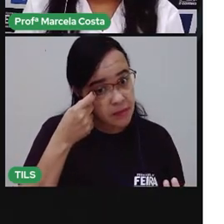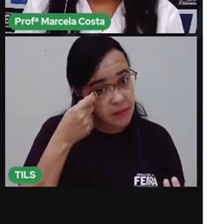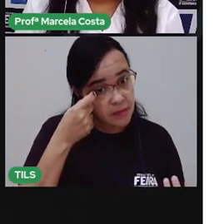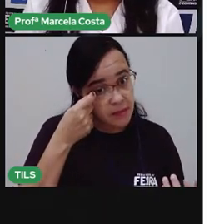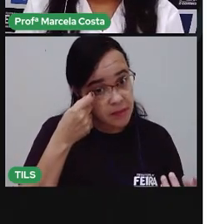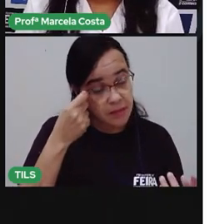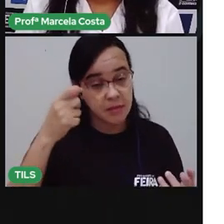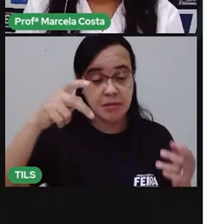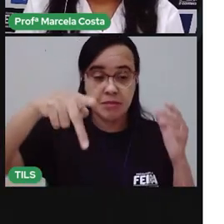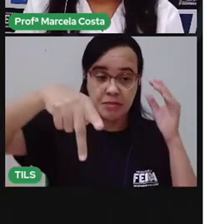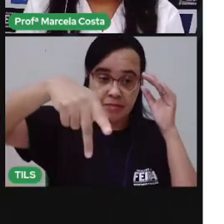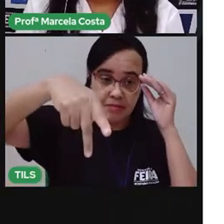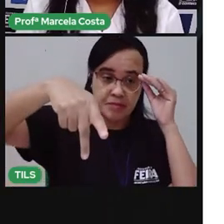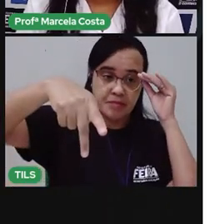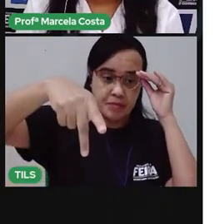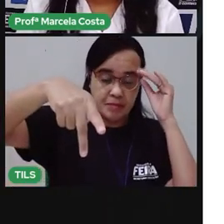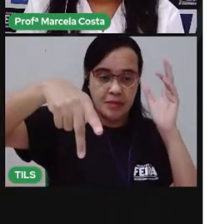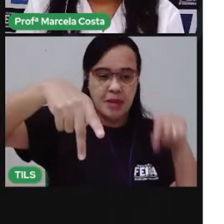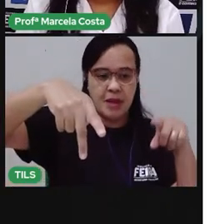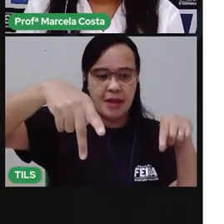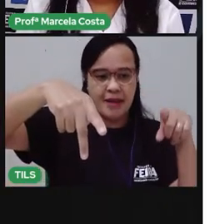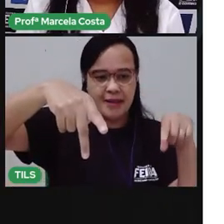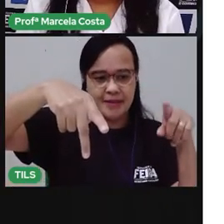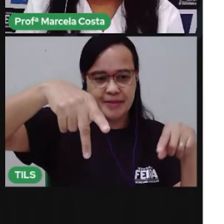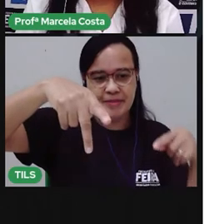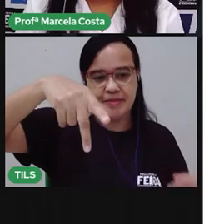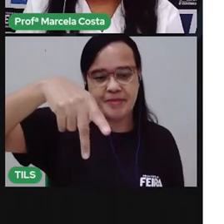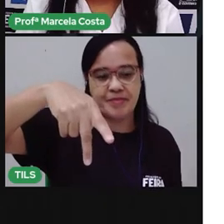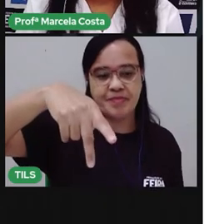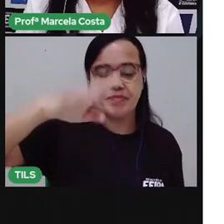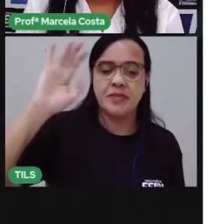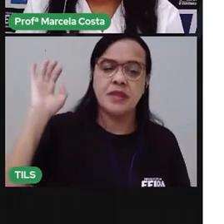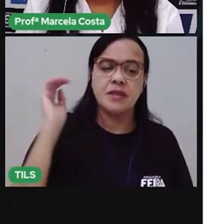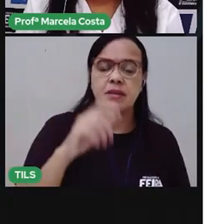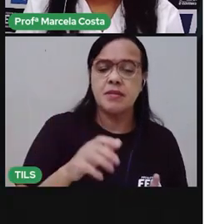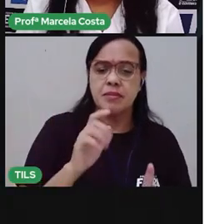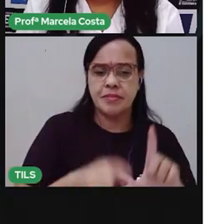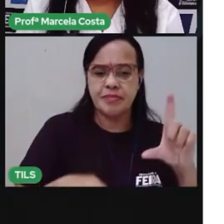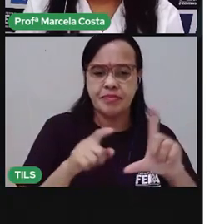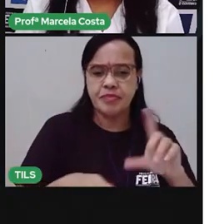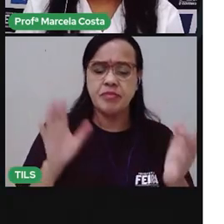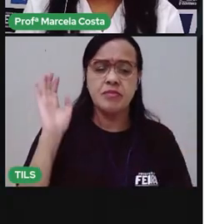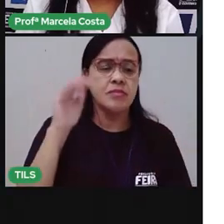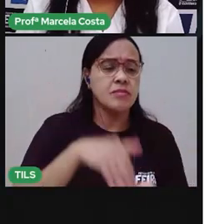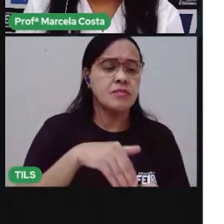Ó, letra P E qual é a última letra?